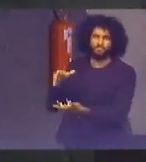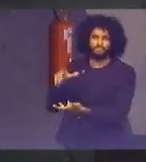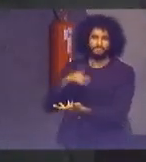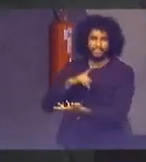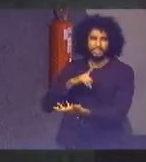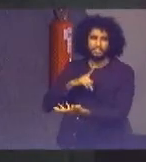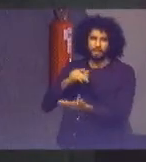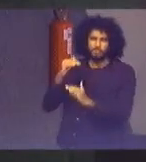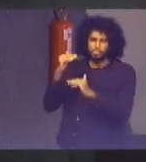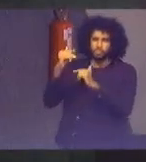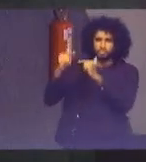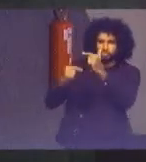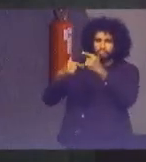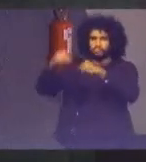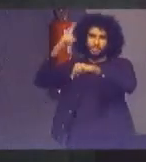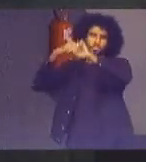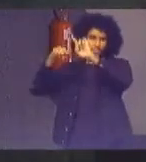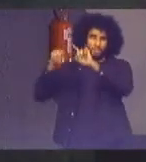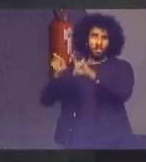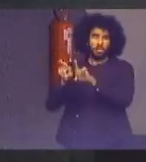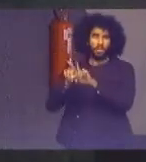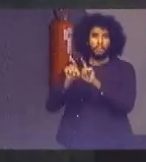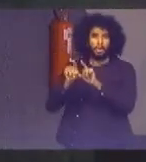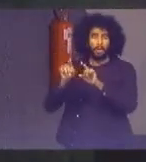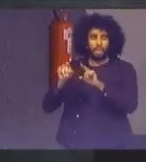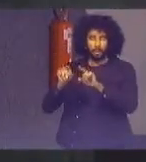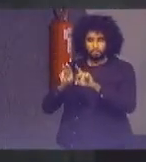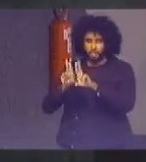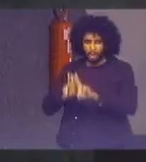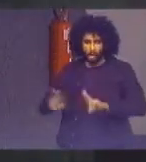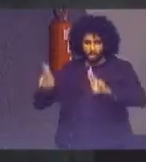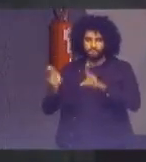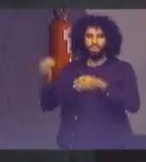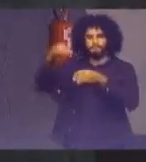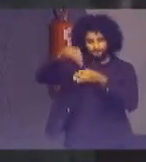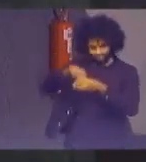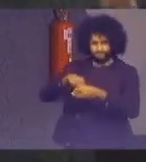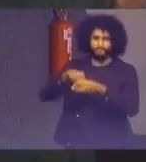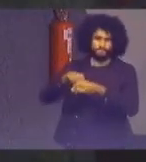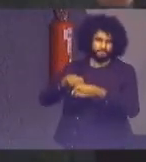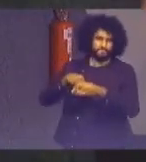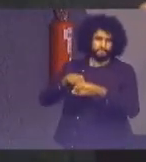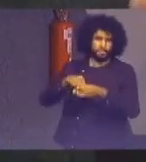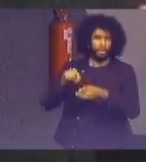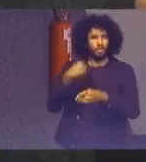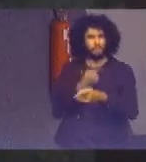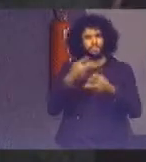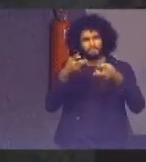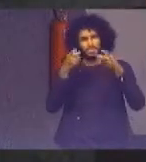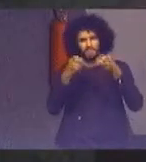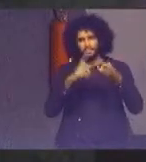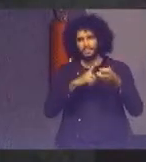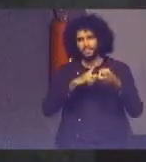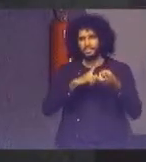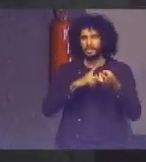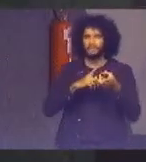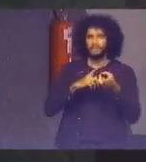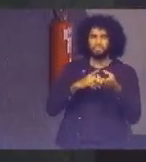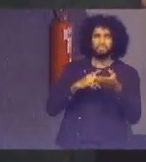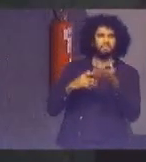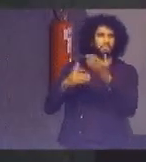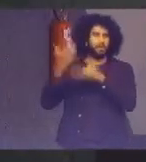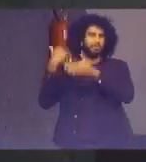evolução e a ONU Meio Ambiente opera dentro desse contexto. A gente percebe muito a diferença de quando nós fomos